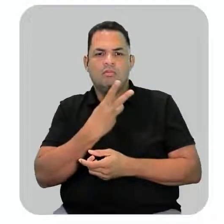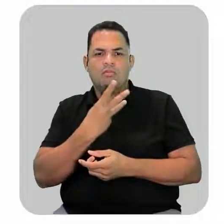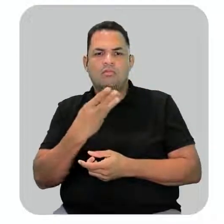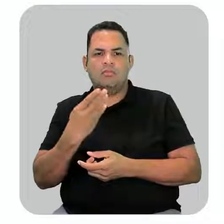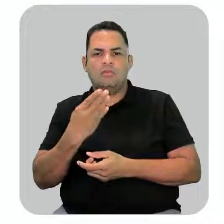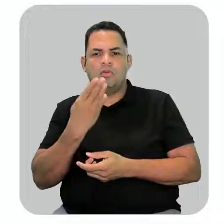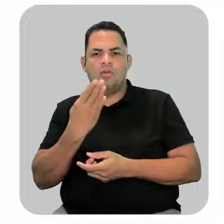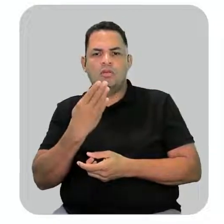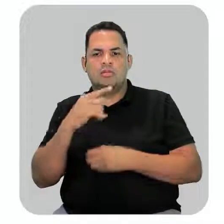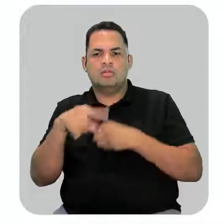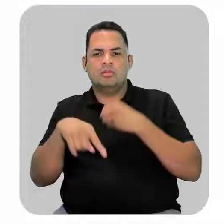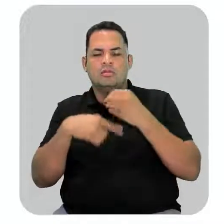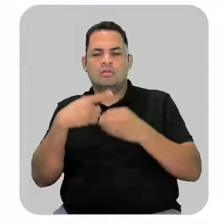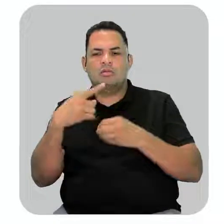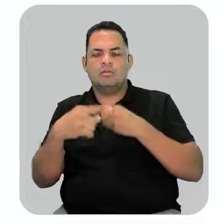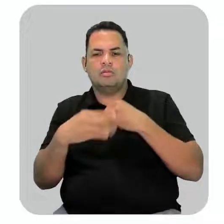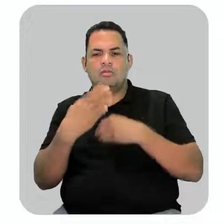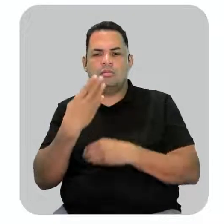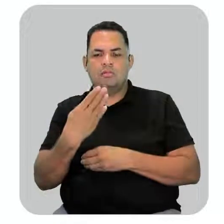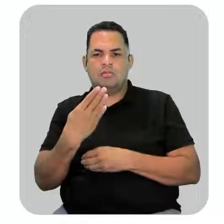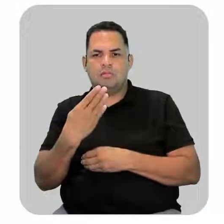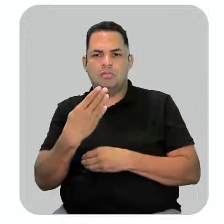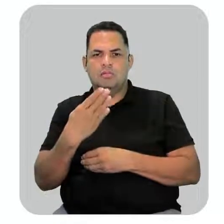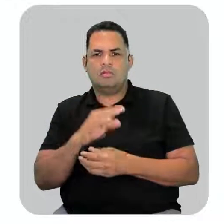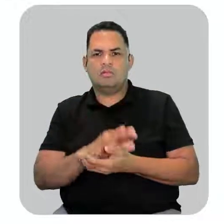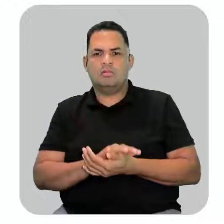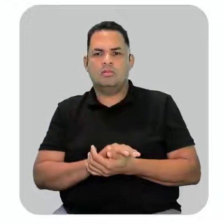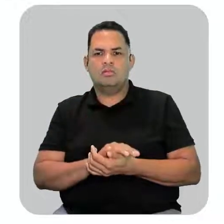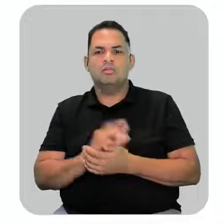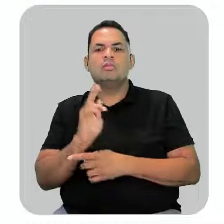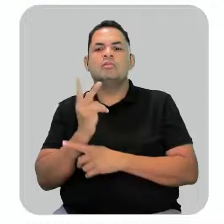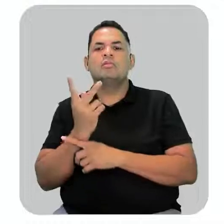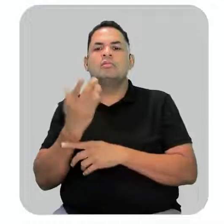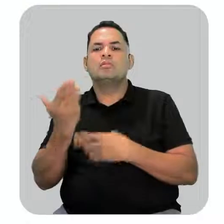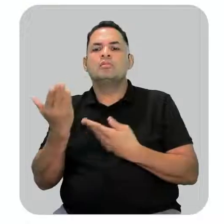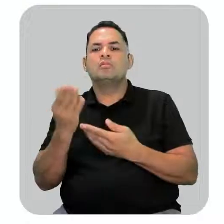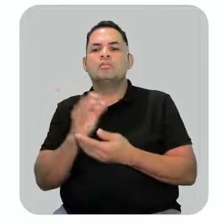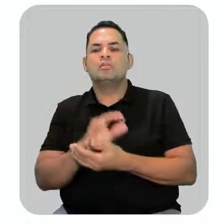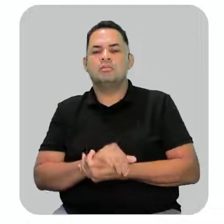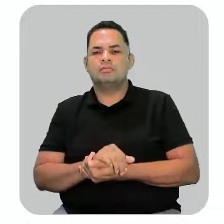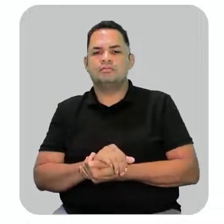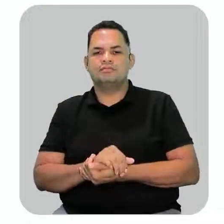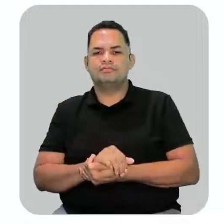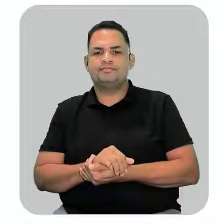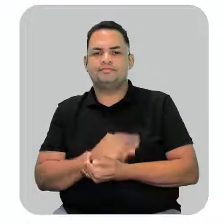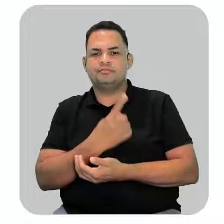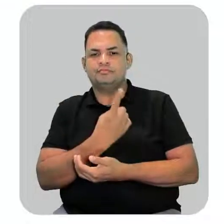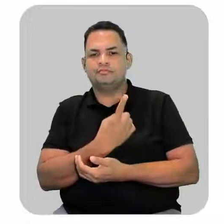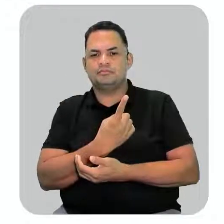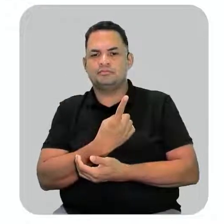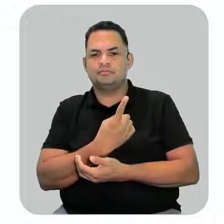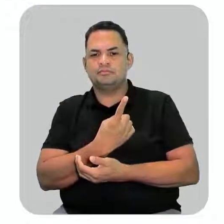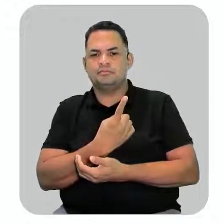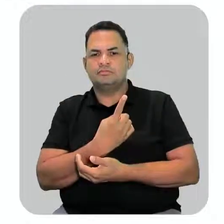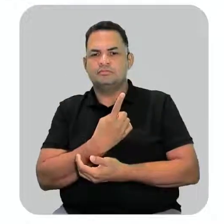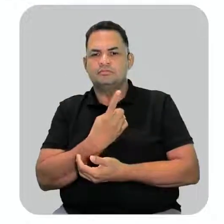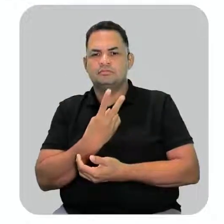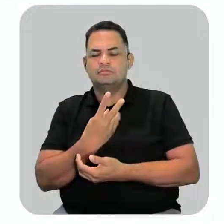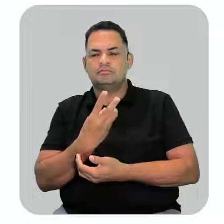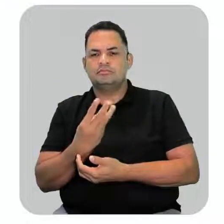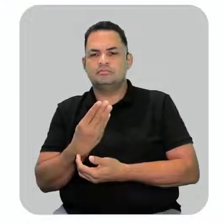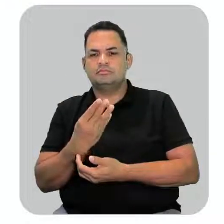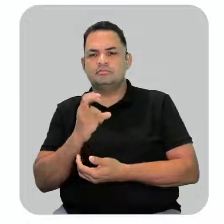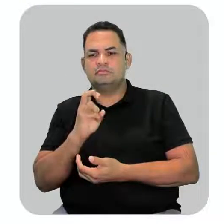4 átomos de carbono. Então o carbono é 4. E o hidrogênio? Hidrogênio. 1, 2, 3,